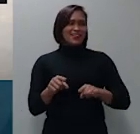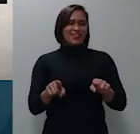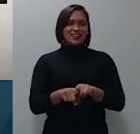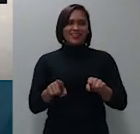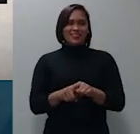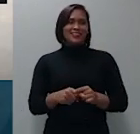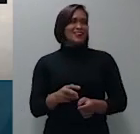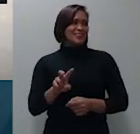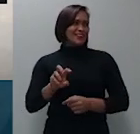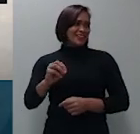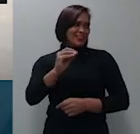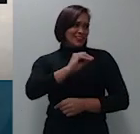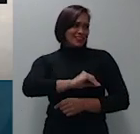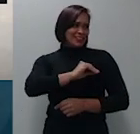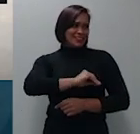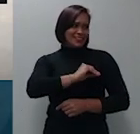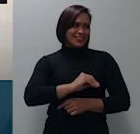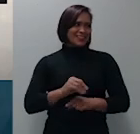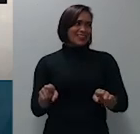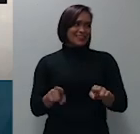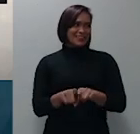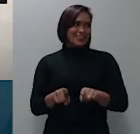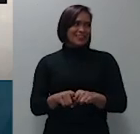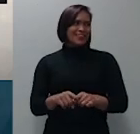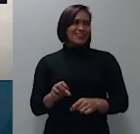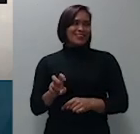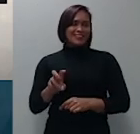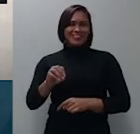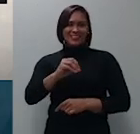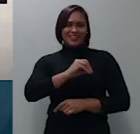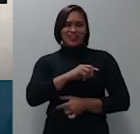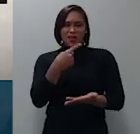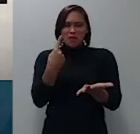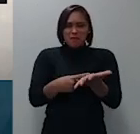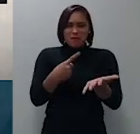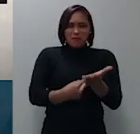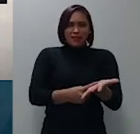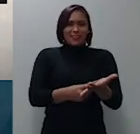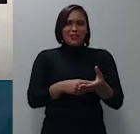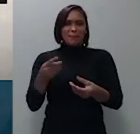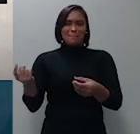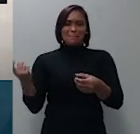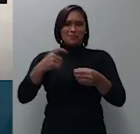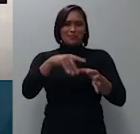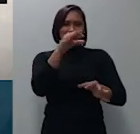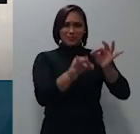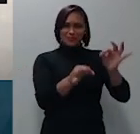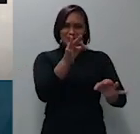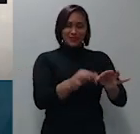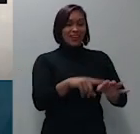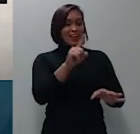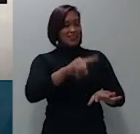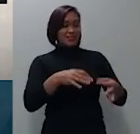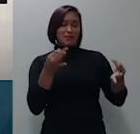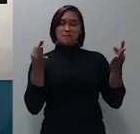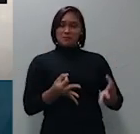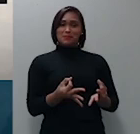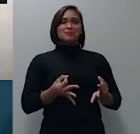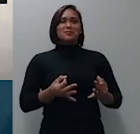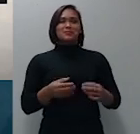apenas na falência não se aplica em caso de recuperação judicial isso é certo mas o